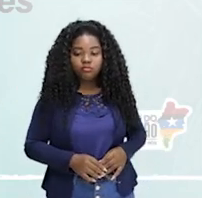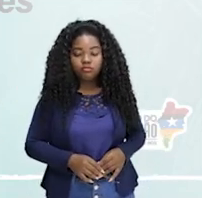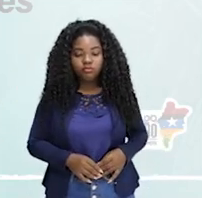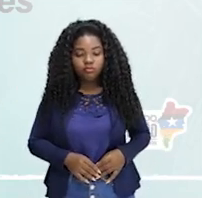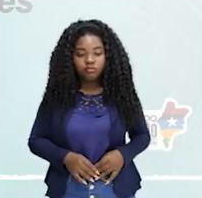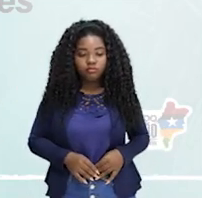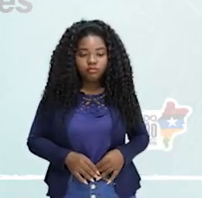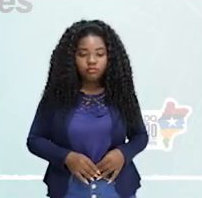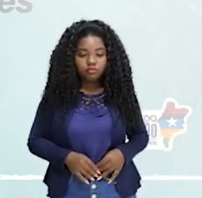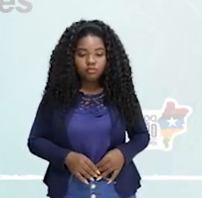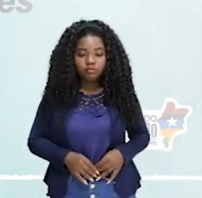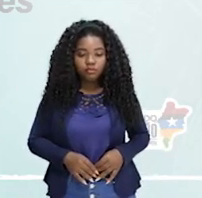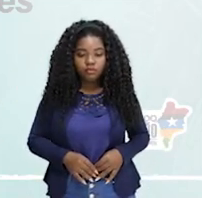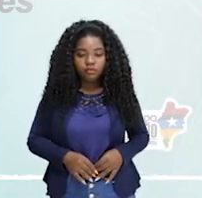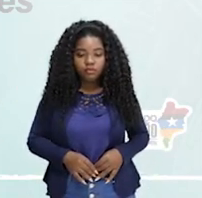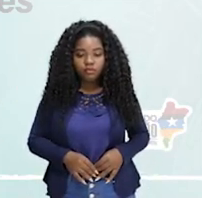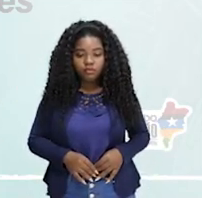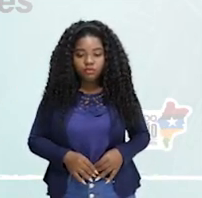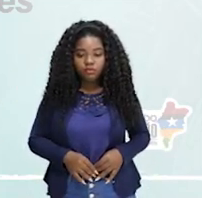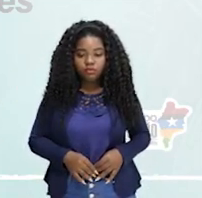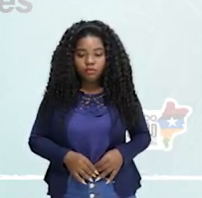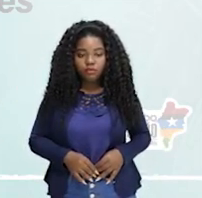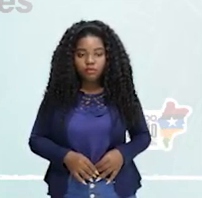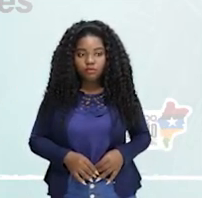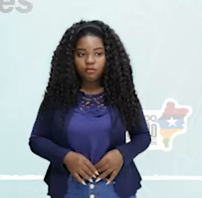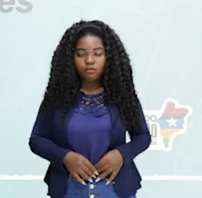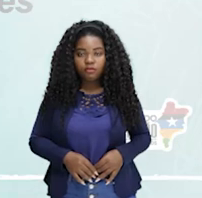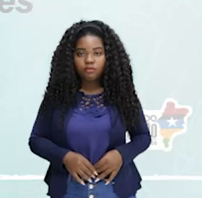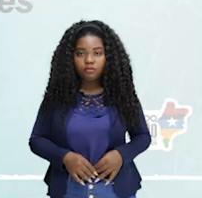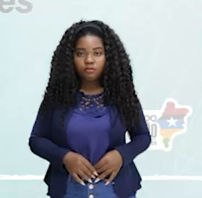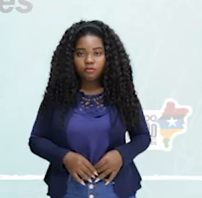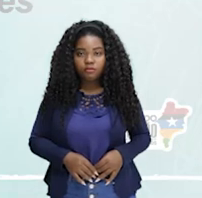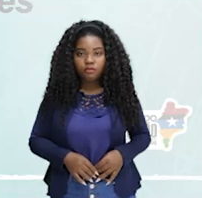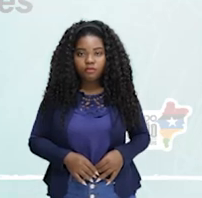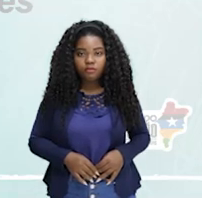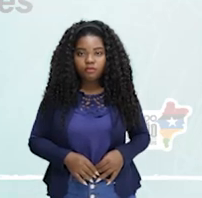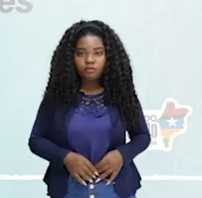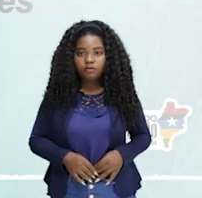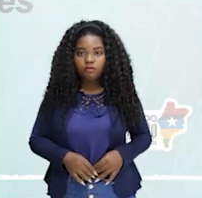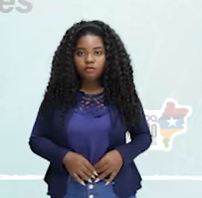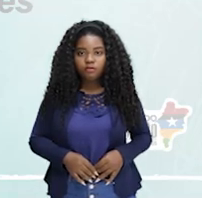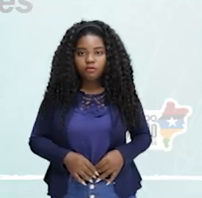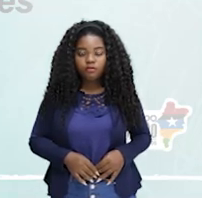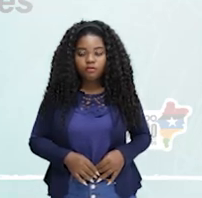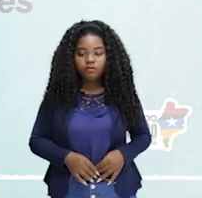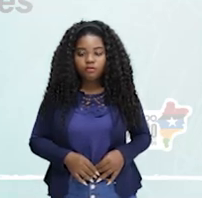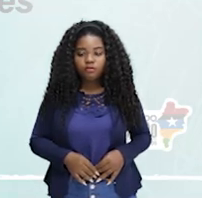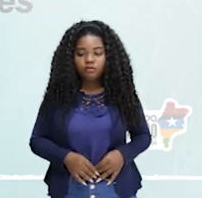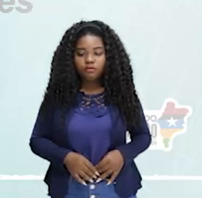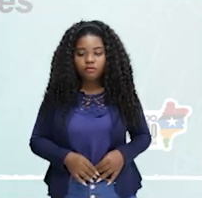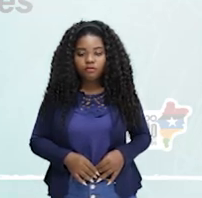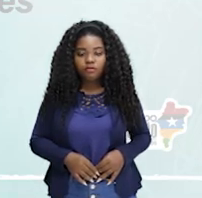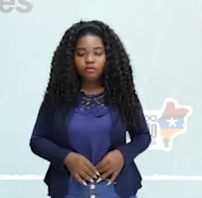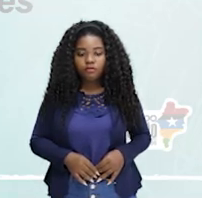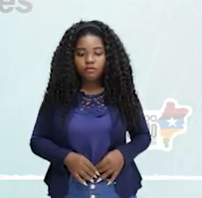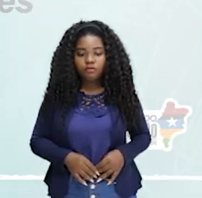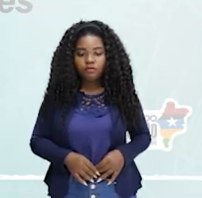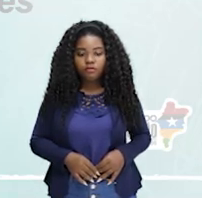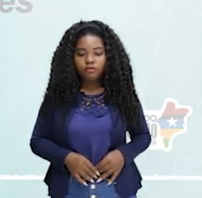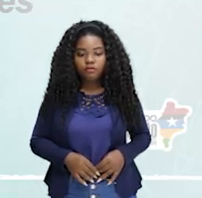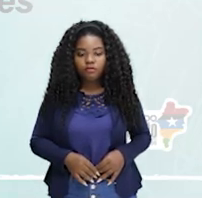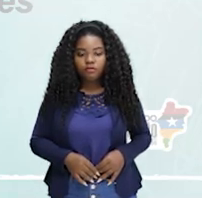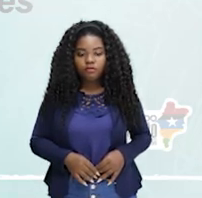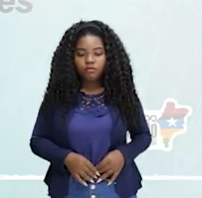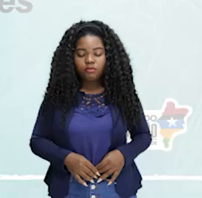elaborado aí na terceira Conferência das Partes em Quioto, assinado em 97. Seu principal objetivo, lembra, foi propor